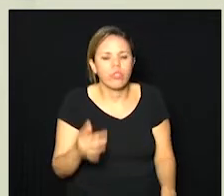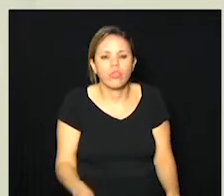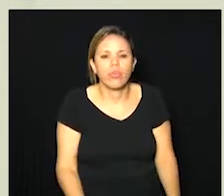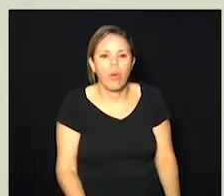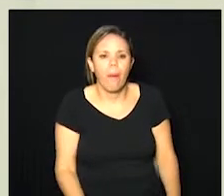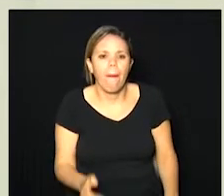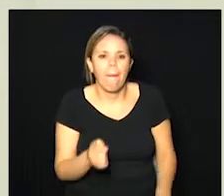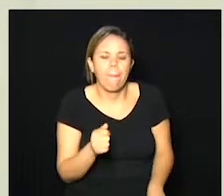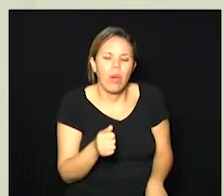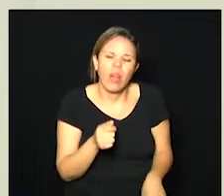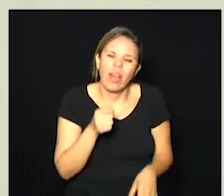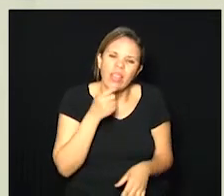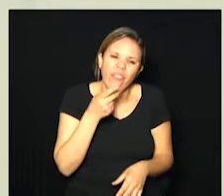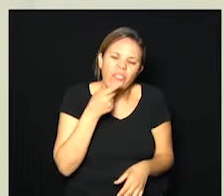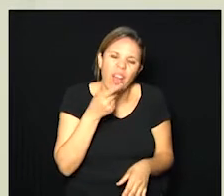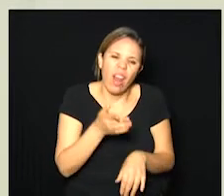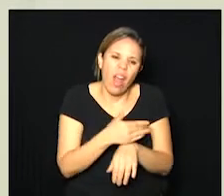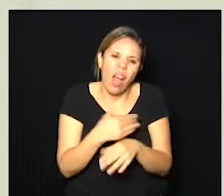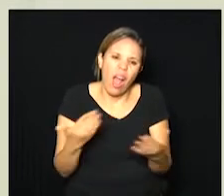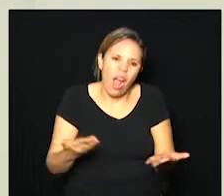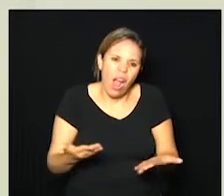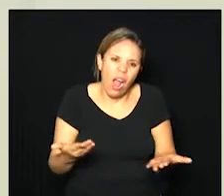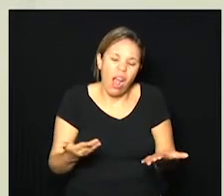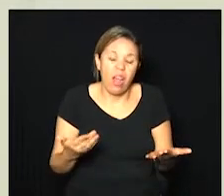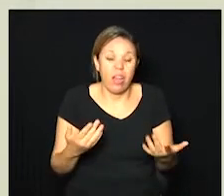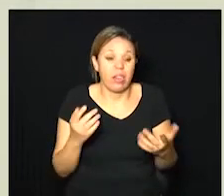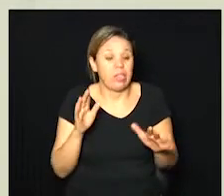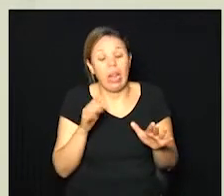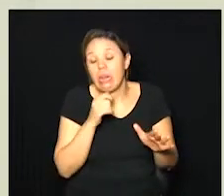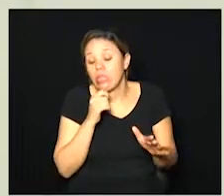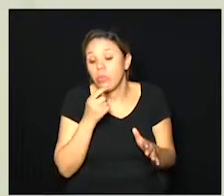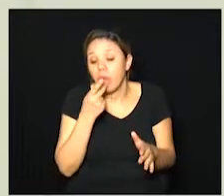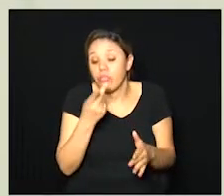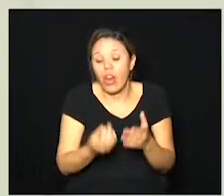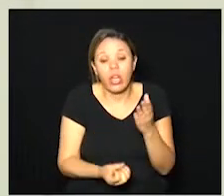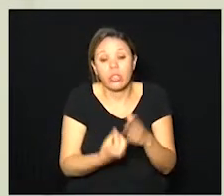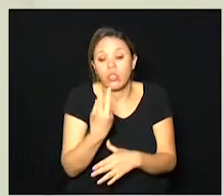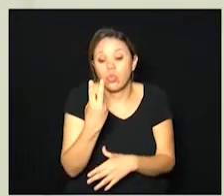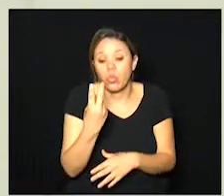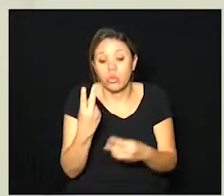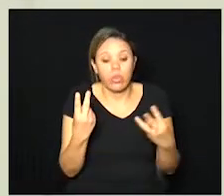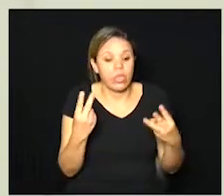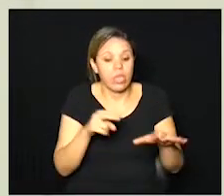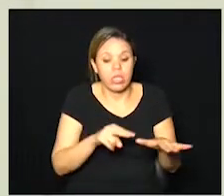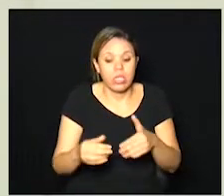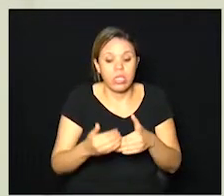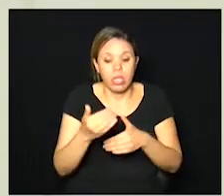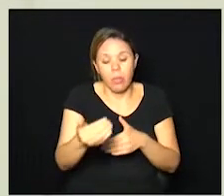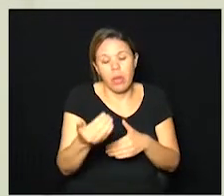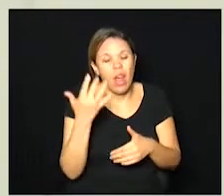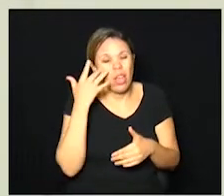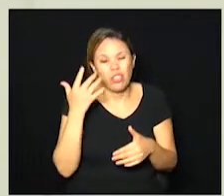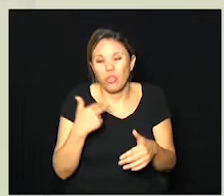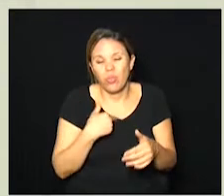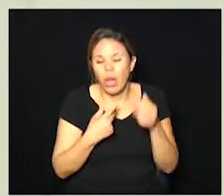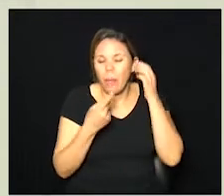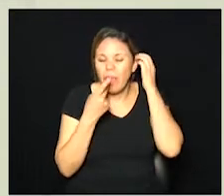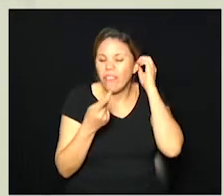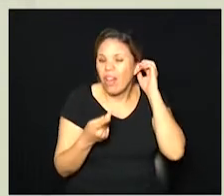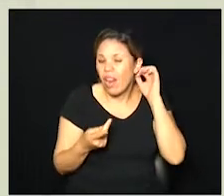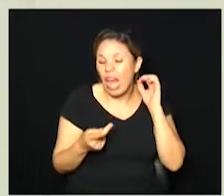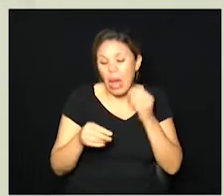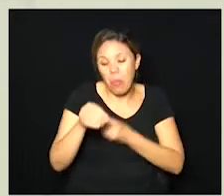temerário nós falarmos agora prefeito do que pode acontecer em duas, três semanas eu acho que isso é muito é muito